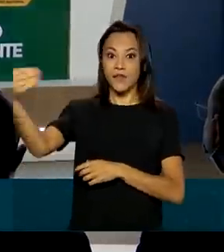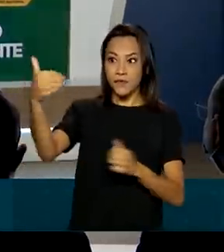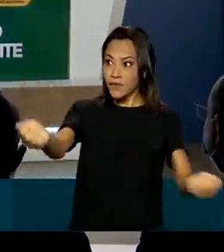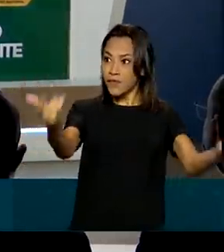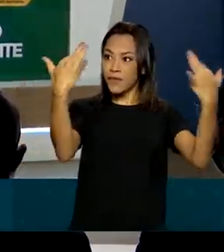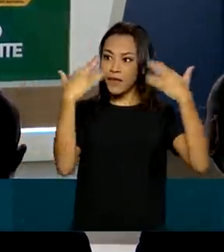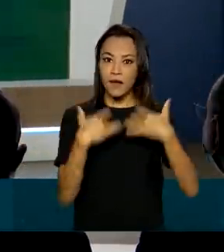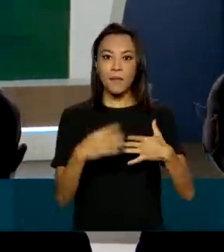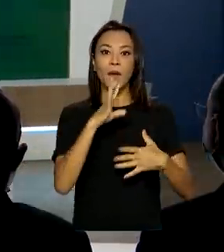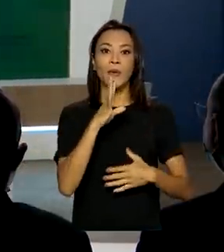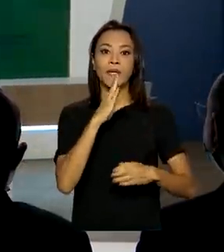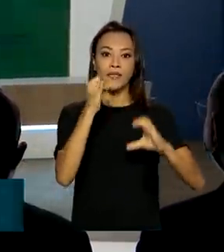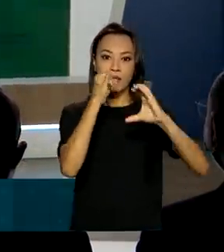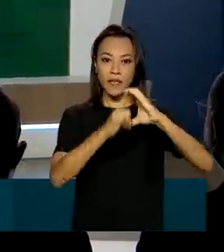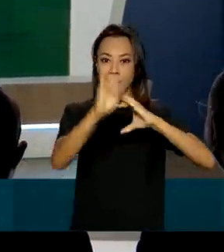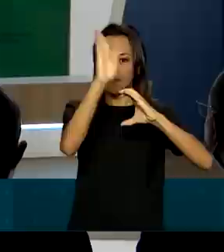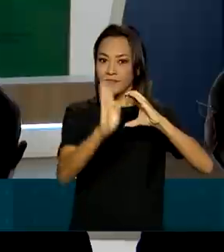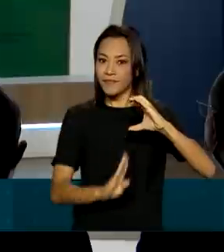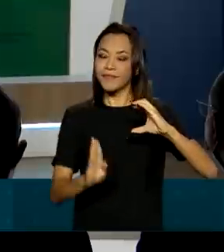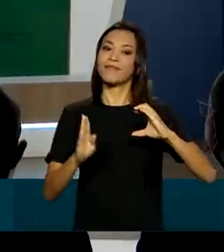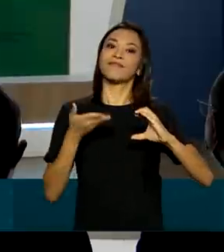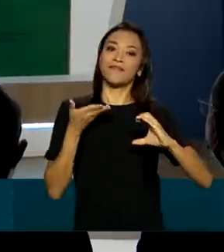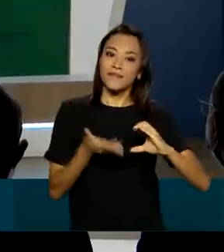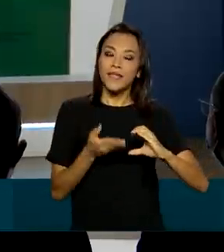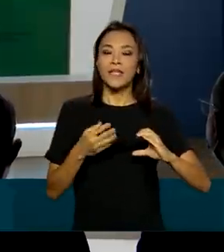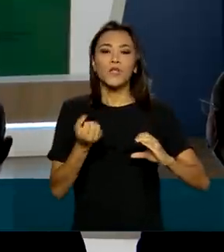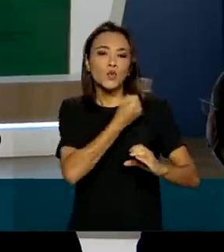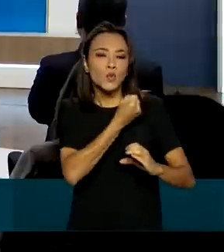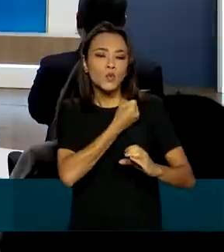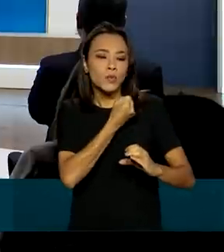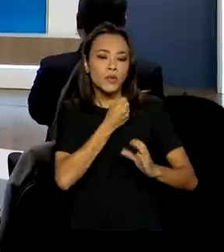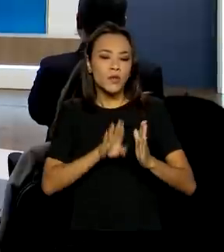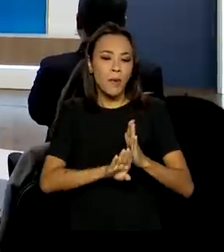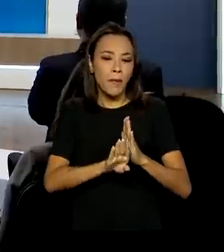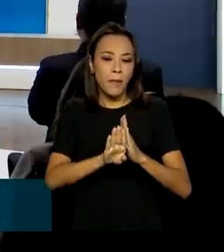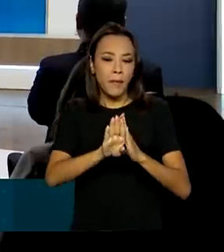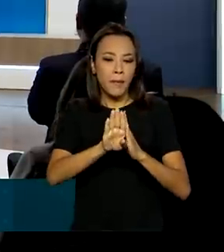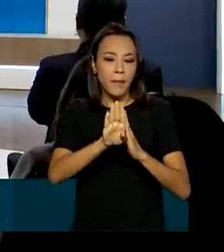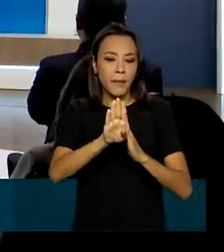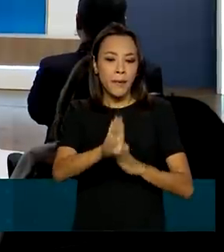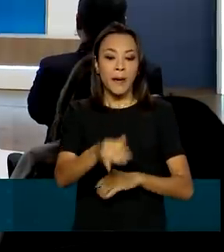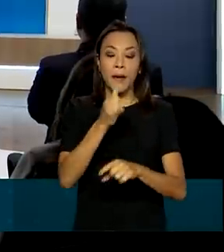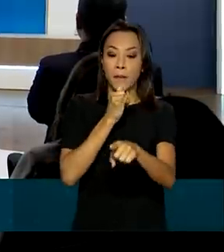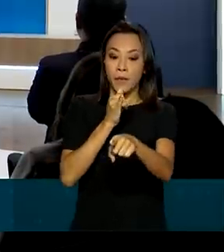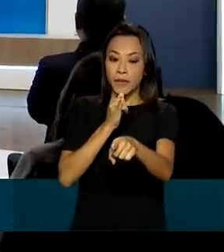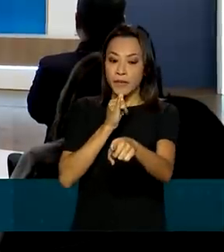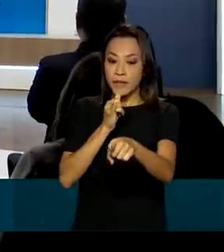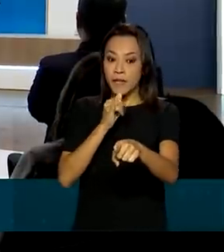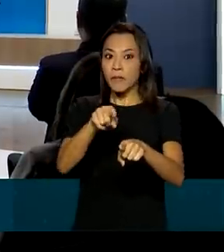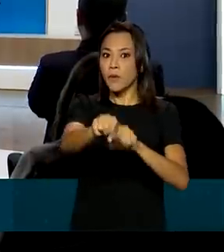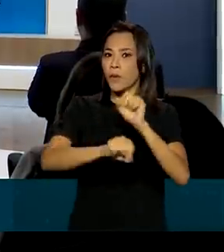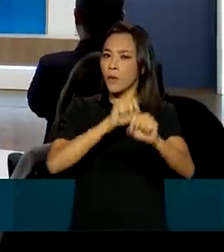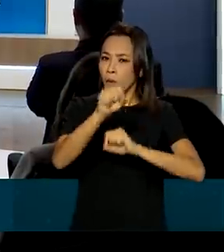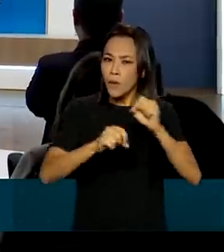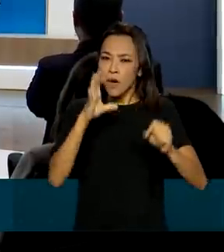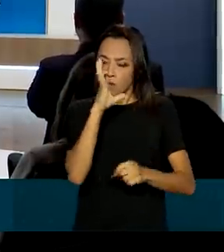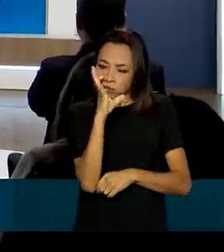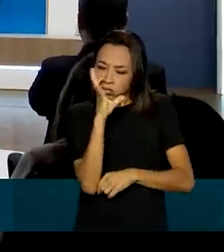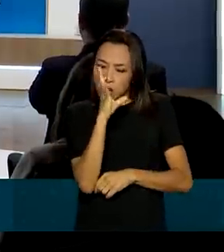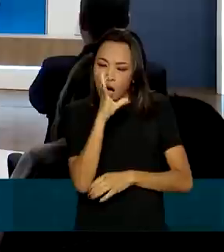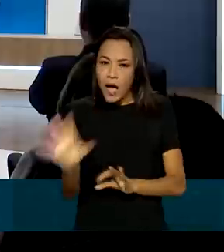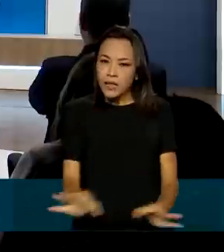Brasil de Comunicação e os números que mostram o seu crescimento. Por exemplo, o aumento da audiência da TV Brasil,